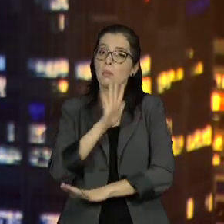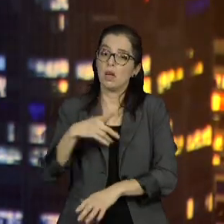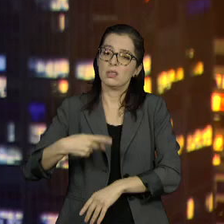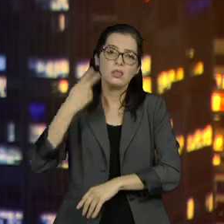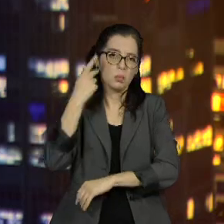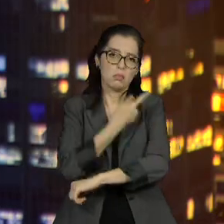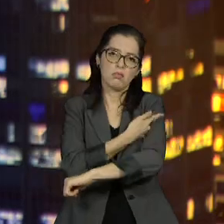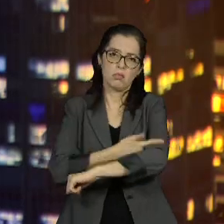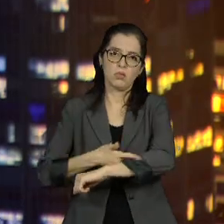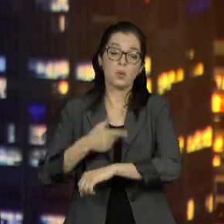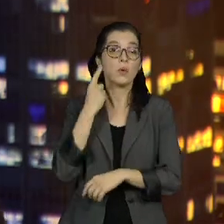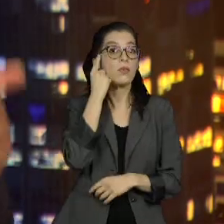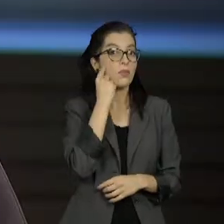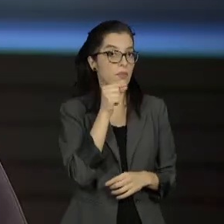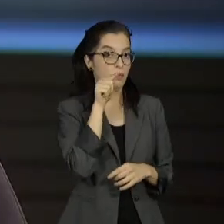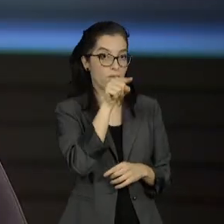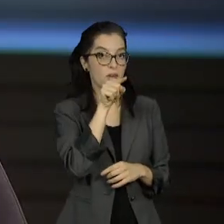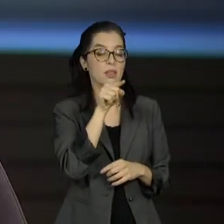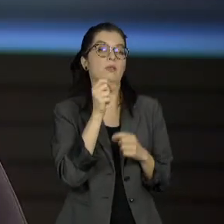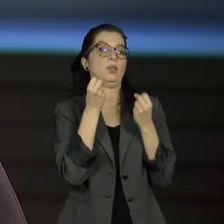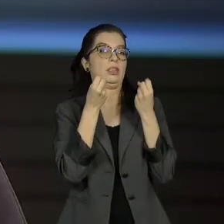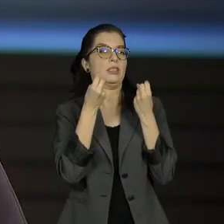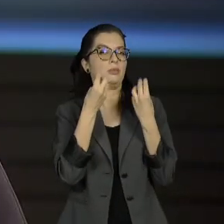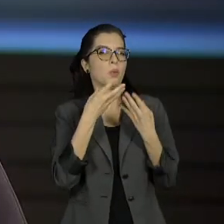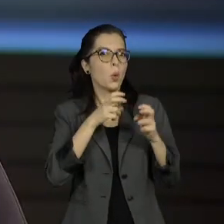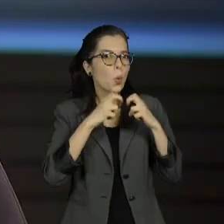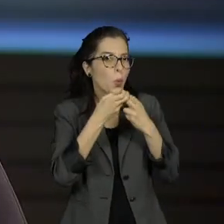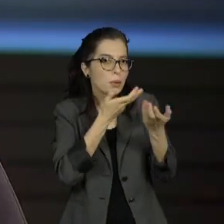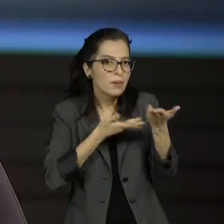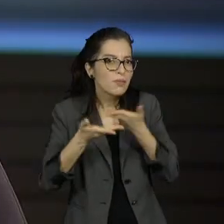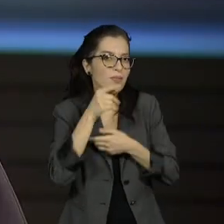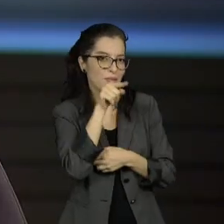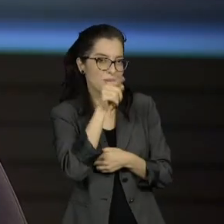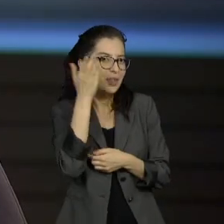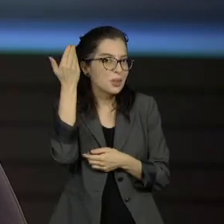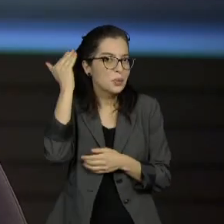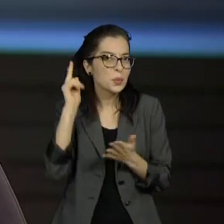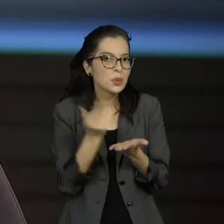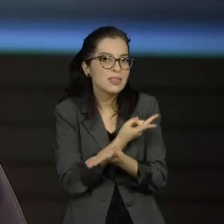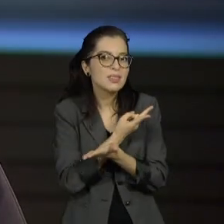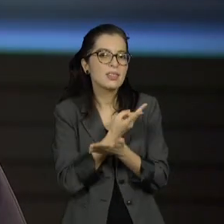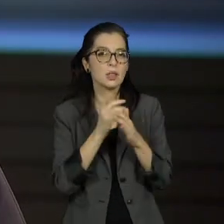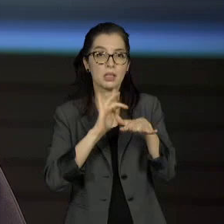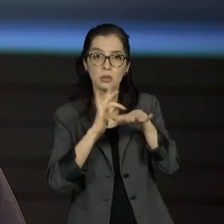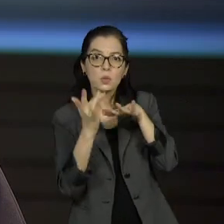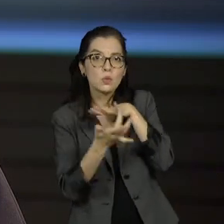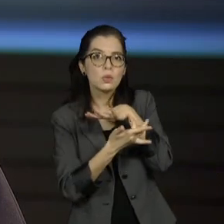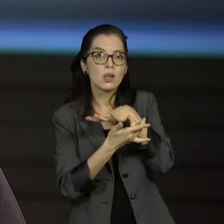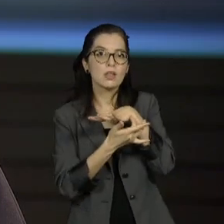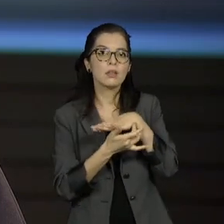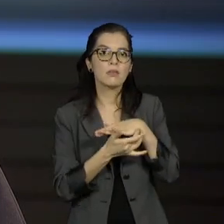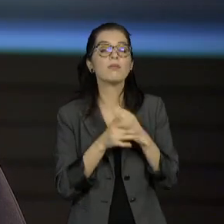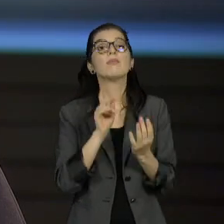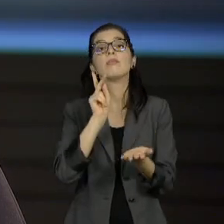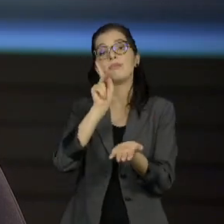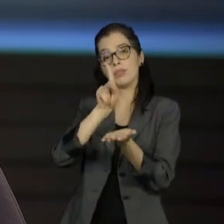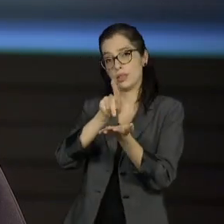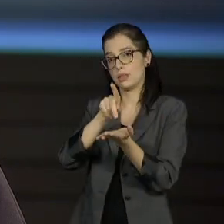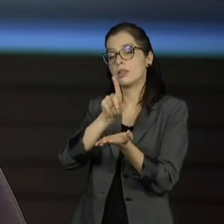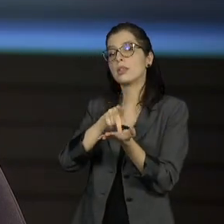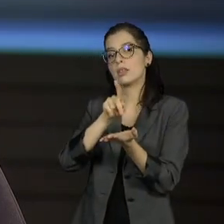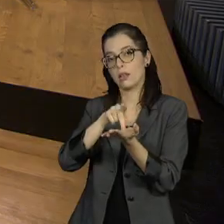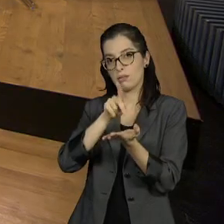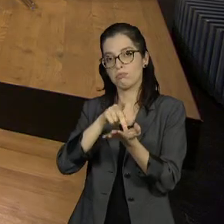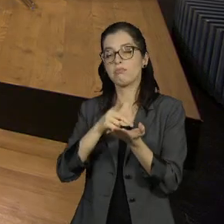atenção disso no pós-Roda Viva que a TV Cultura exibiu nas redes sociais. Exato, tudo ainda dentro da política. Essa semana,